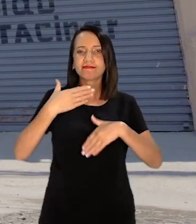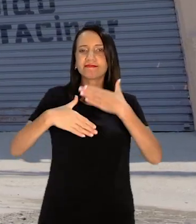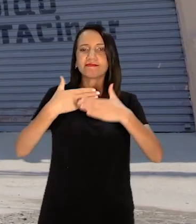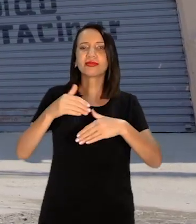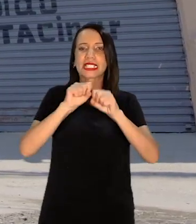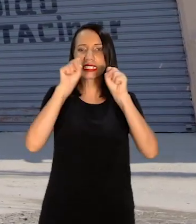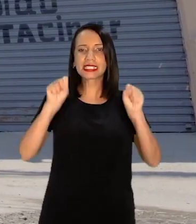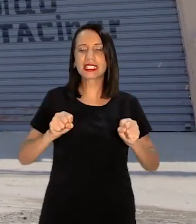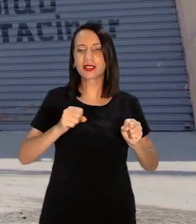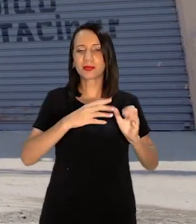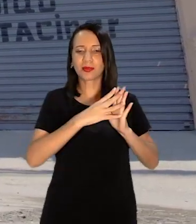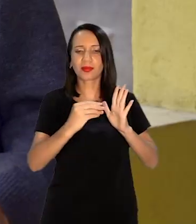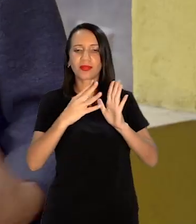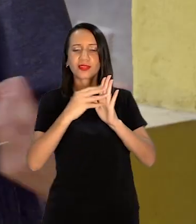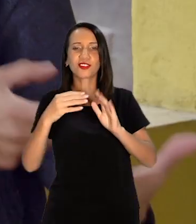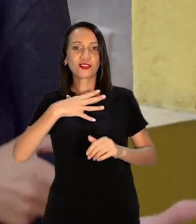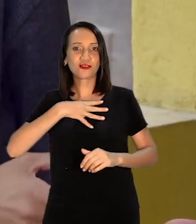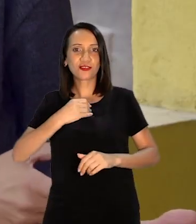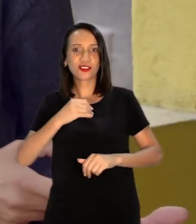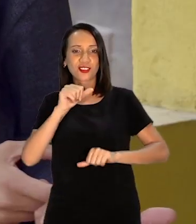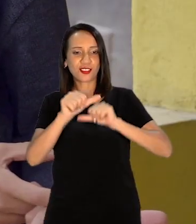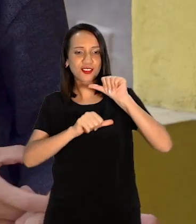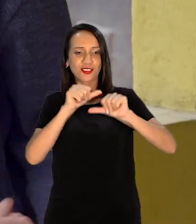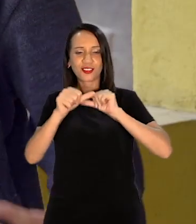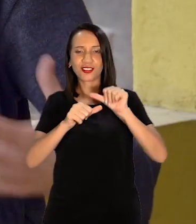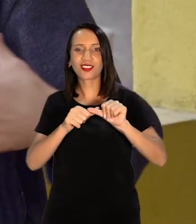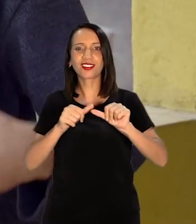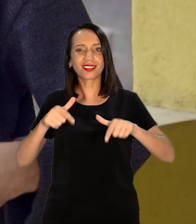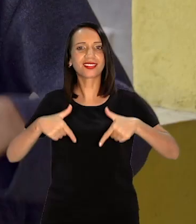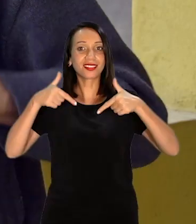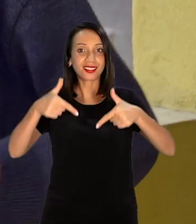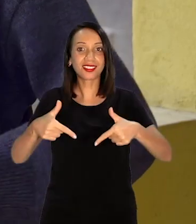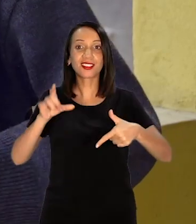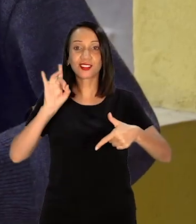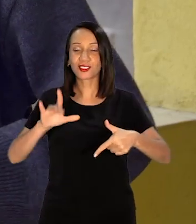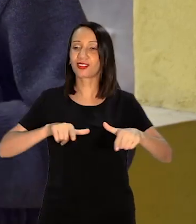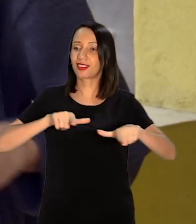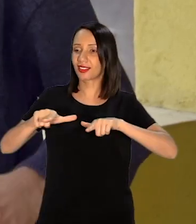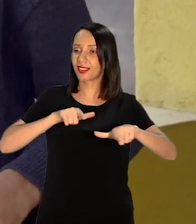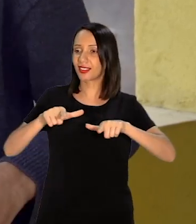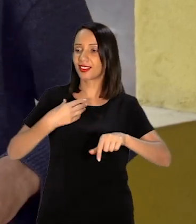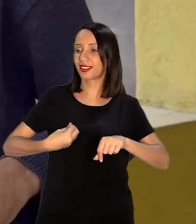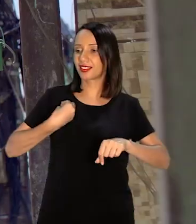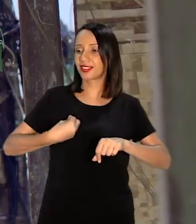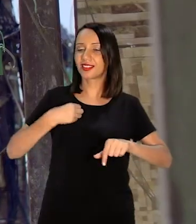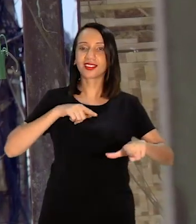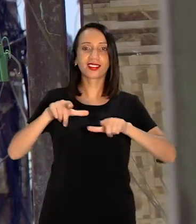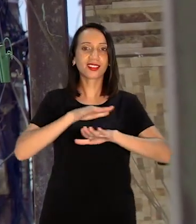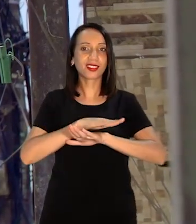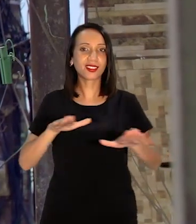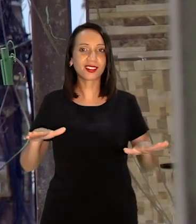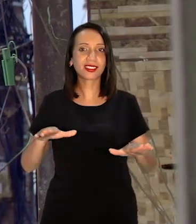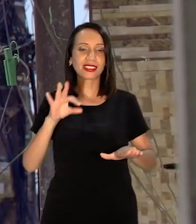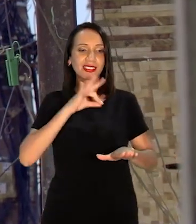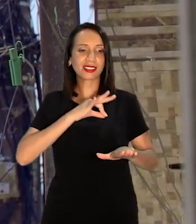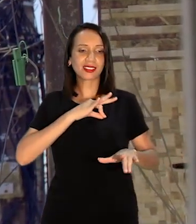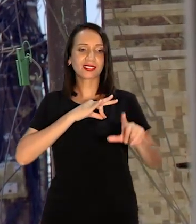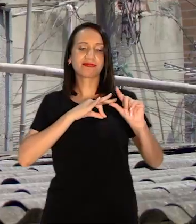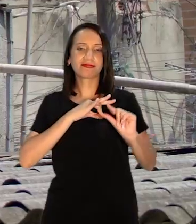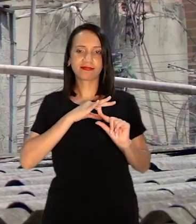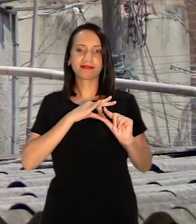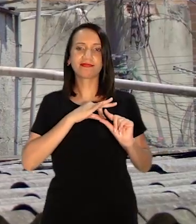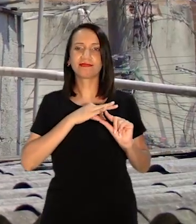Os filhos serão A renovação Dessa mão de obra Que só trabalha Vive para trabalhar Que tem baixos salários